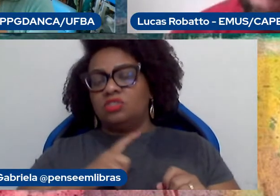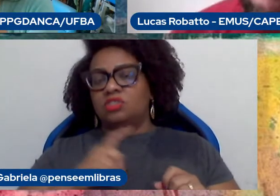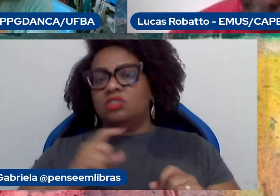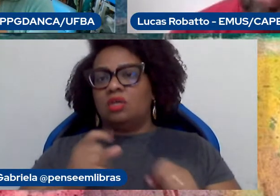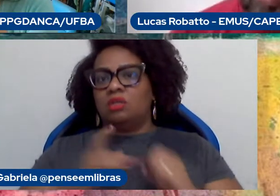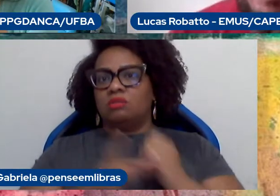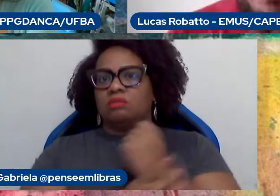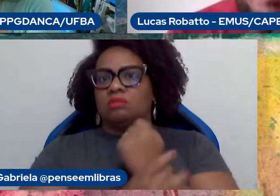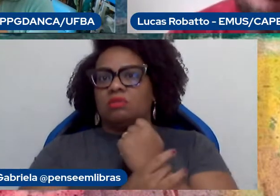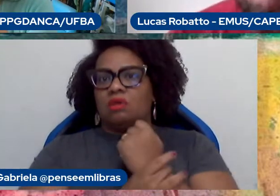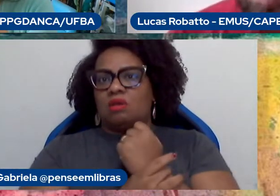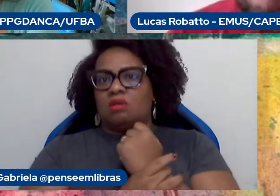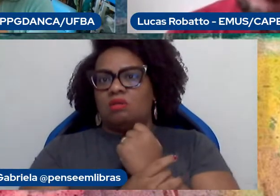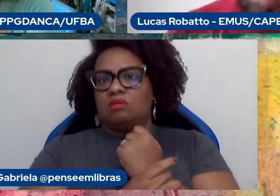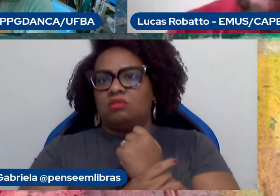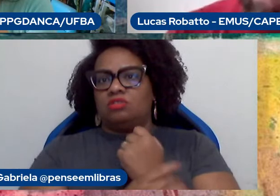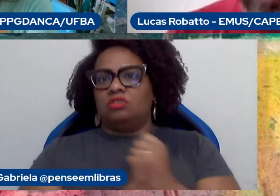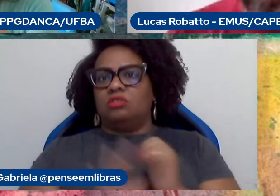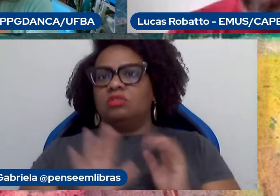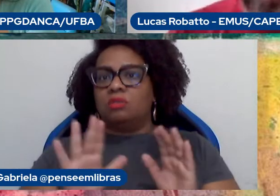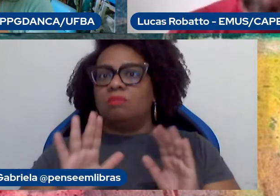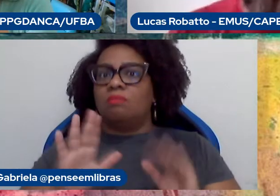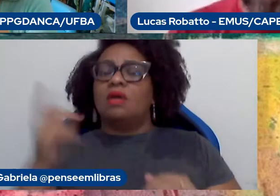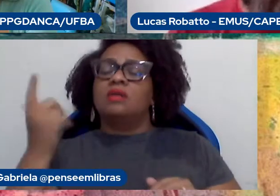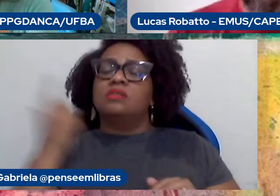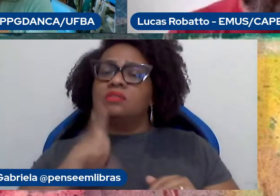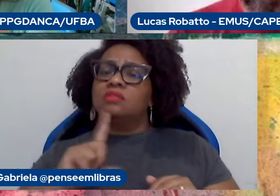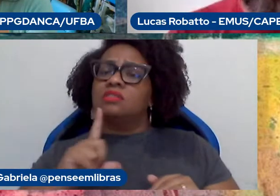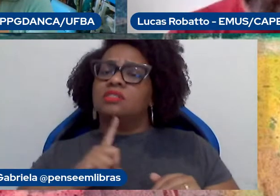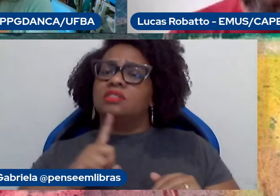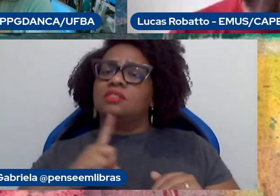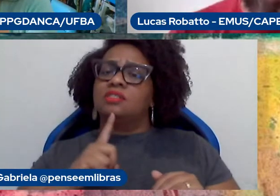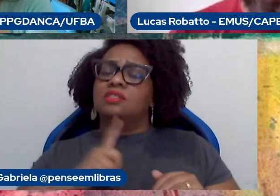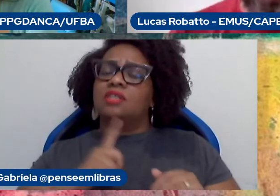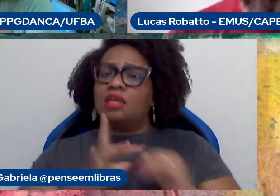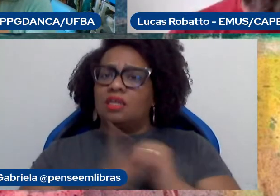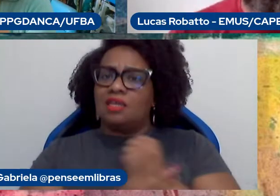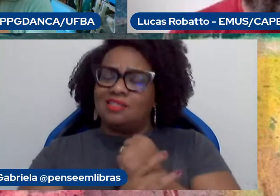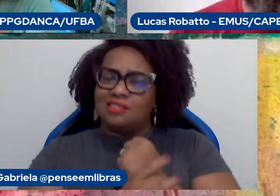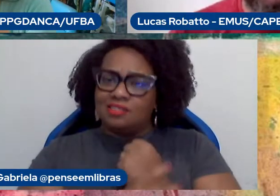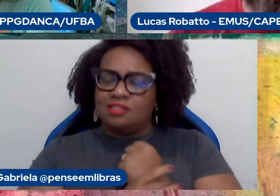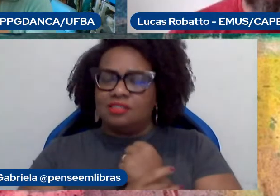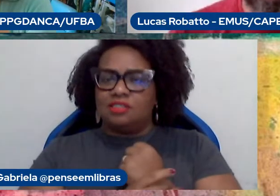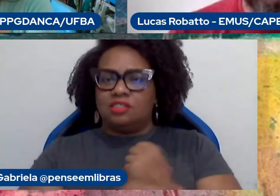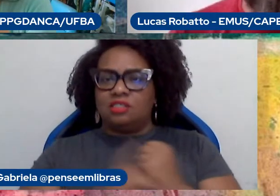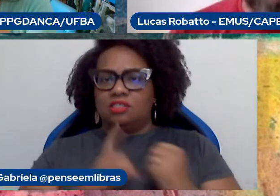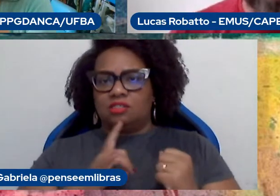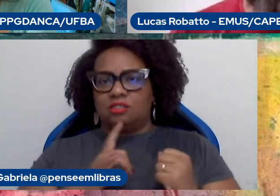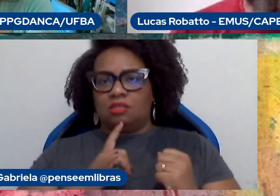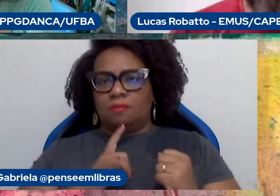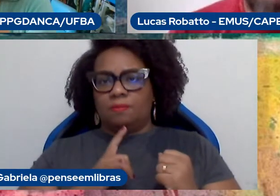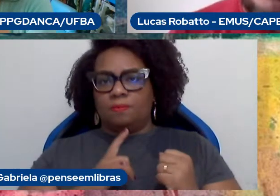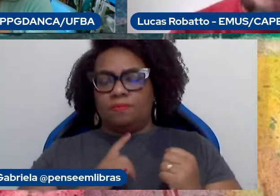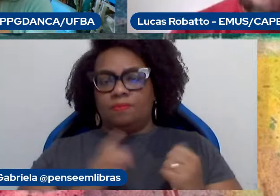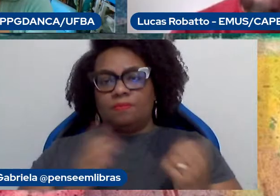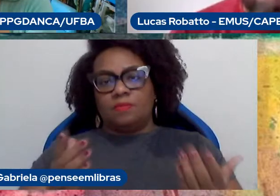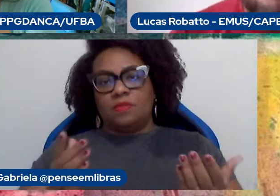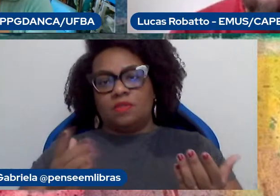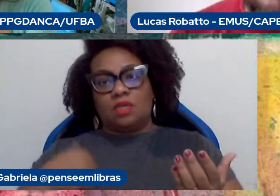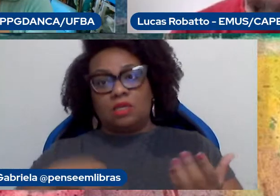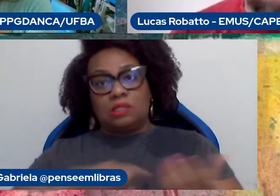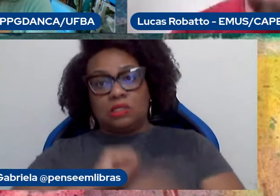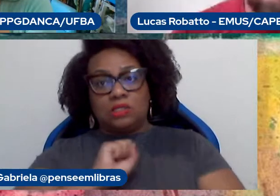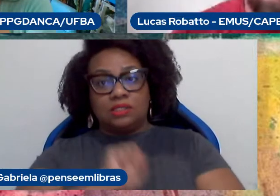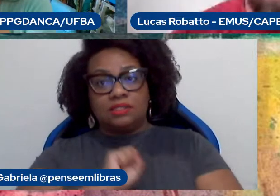é uma resistência a qualquer outra coisa que possa ser imposta. Então, gente está aguardando com muita atenção